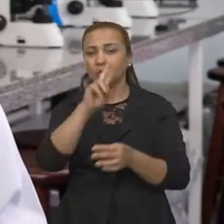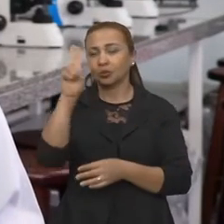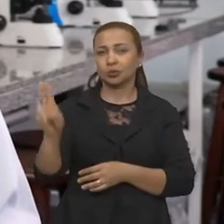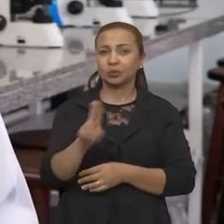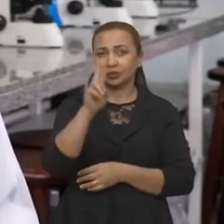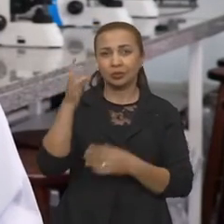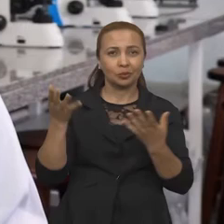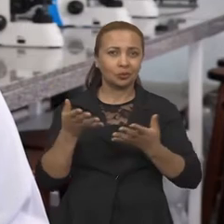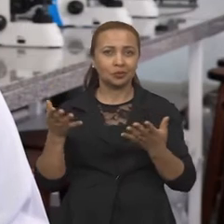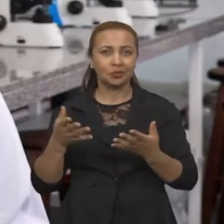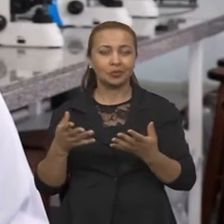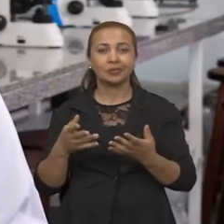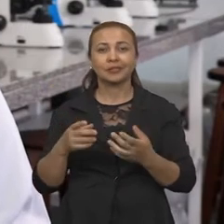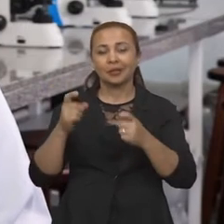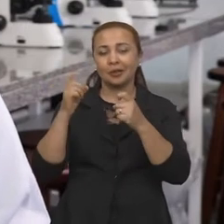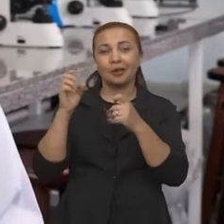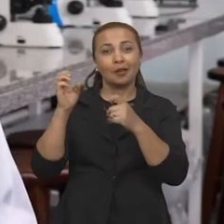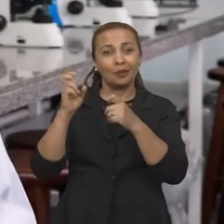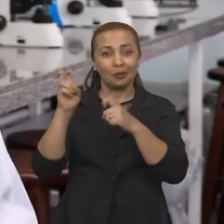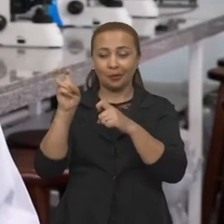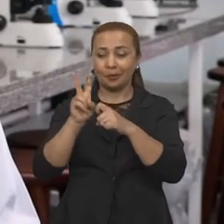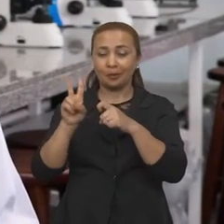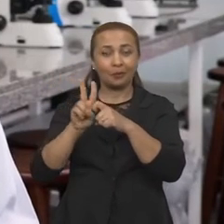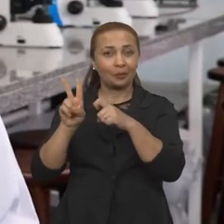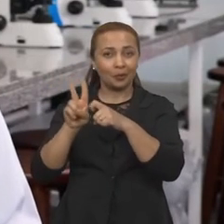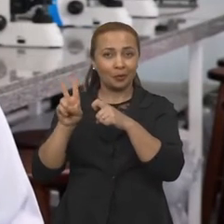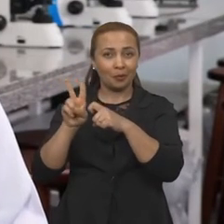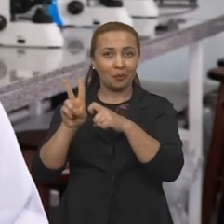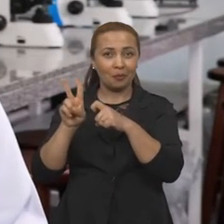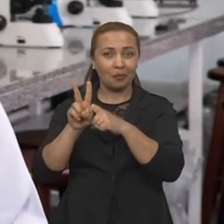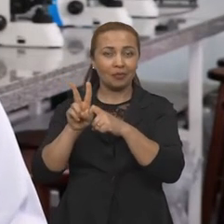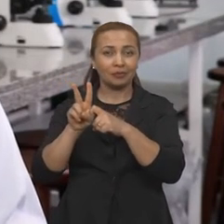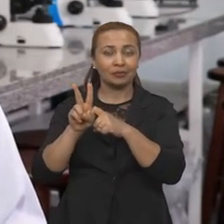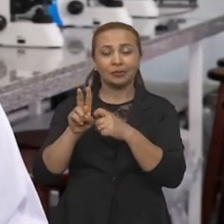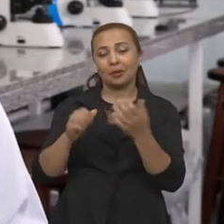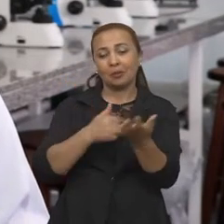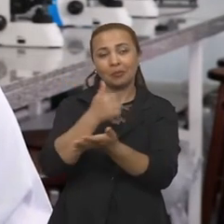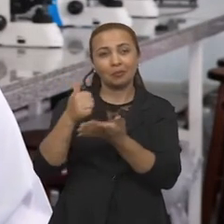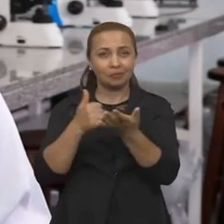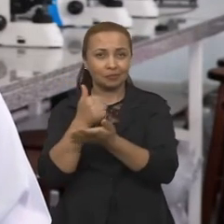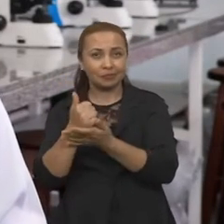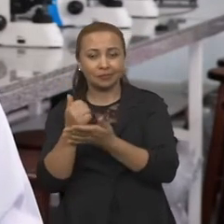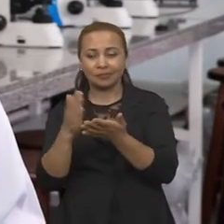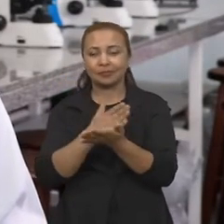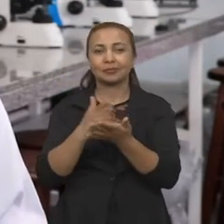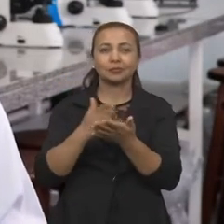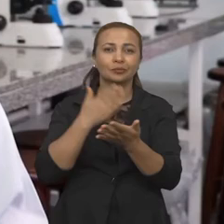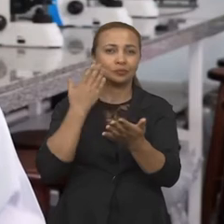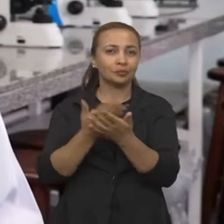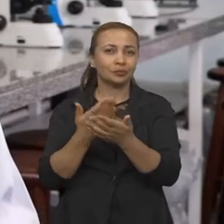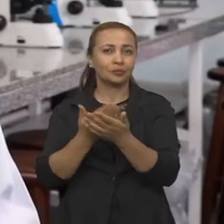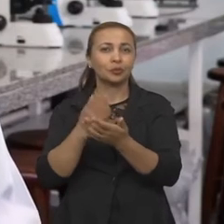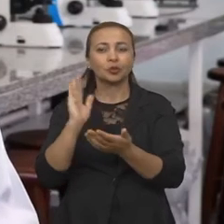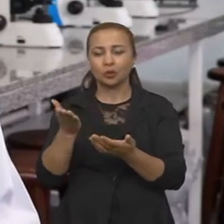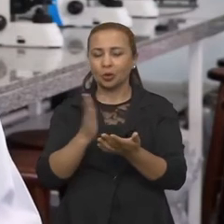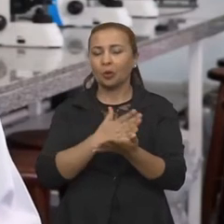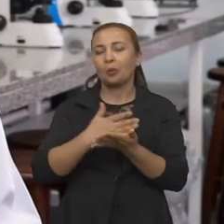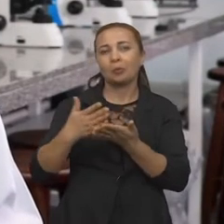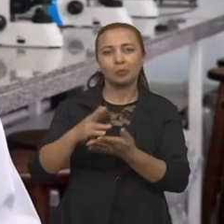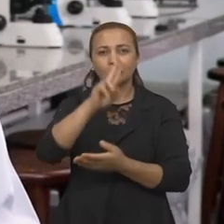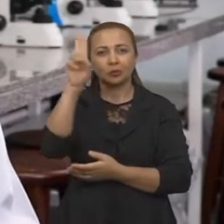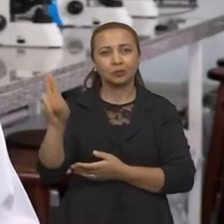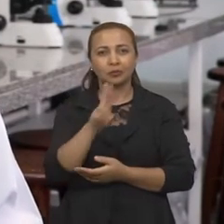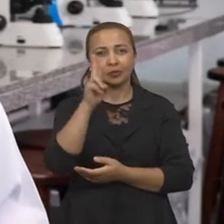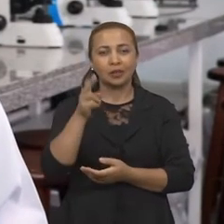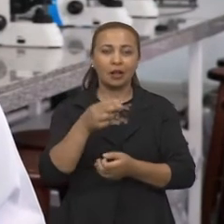utilizadas hoje nas veterinárias vieram da medicina humana como base, Então, alguns estudos já começaram a utilizar